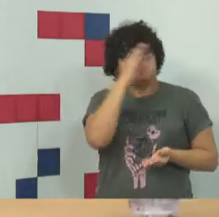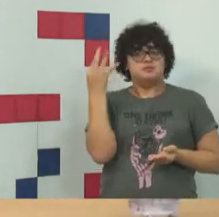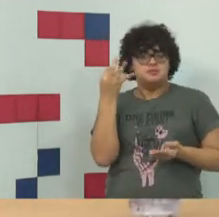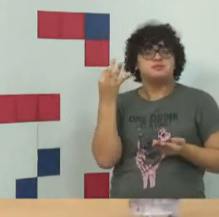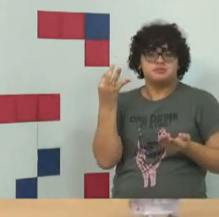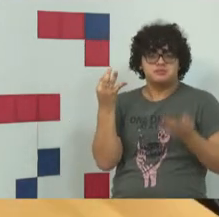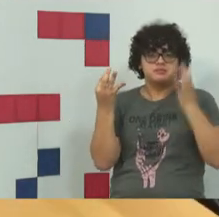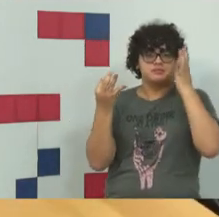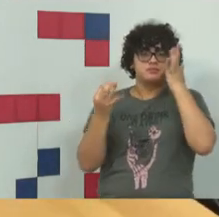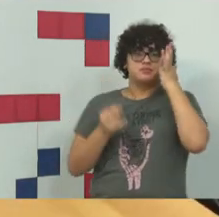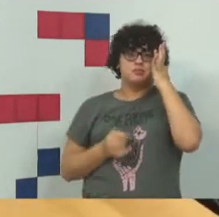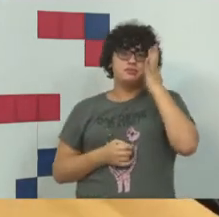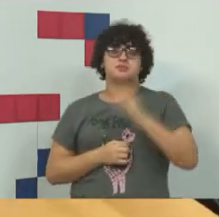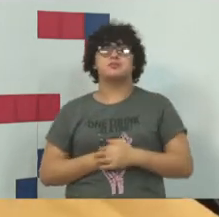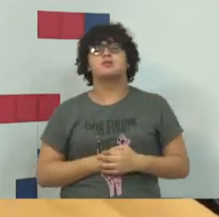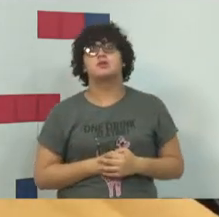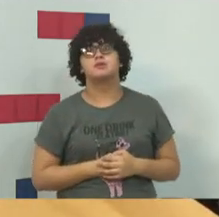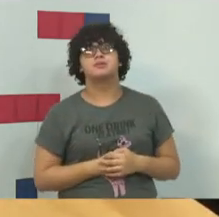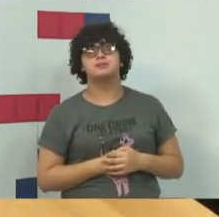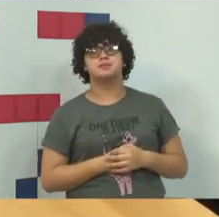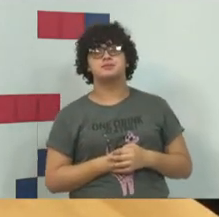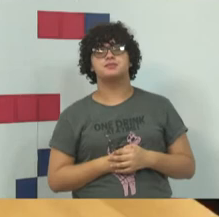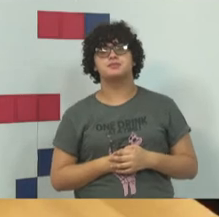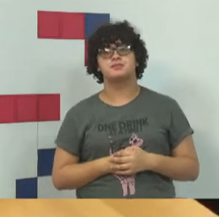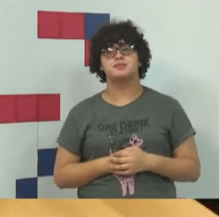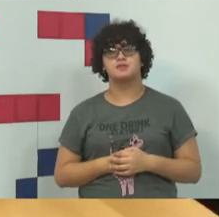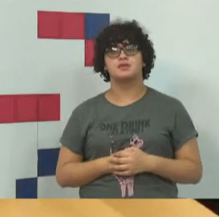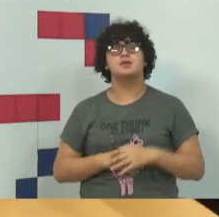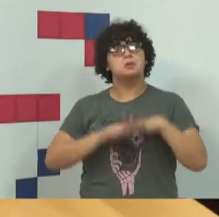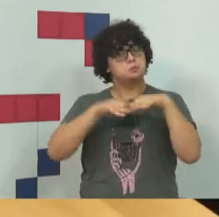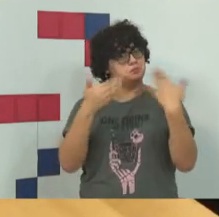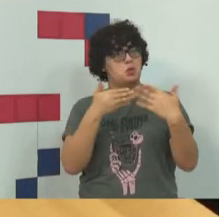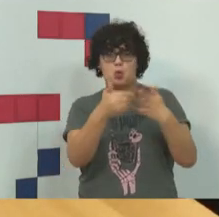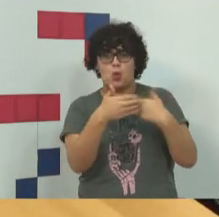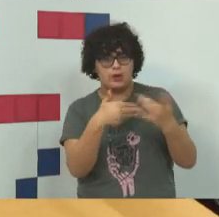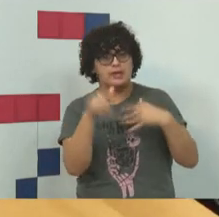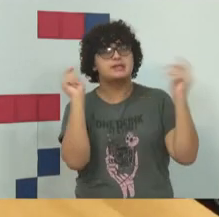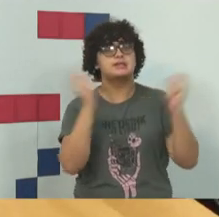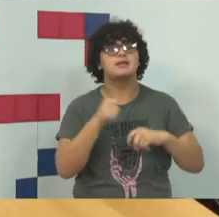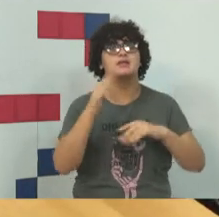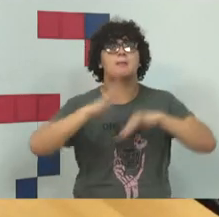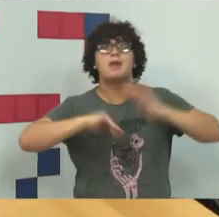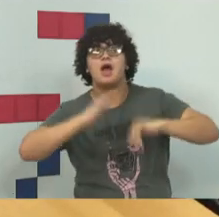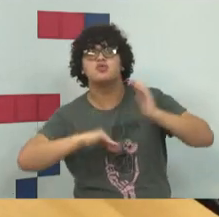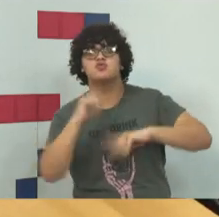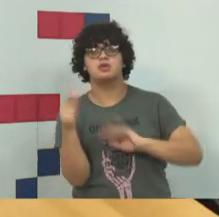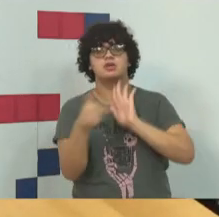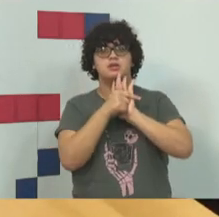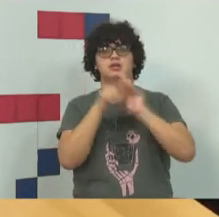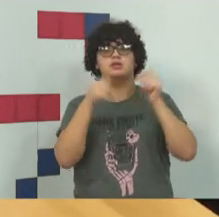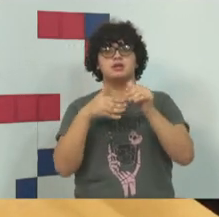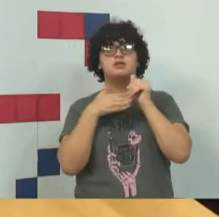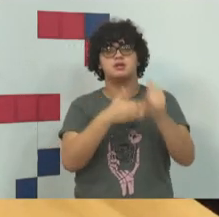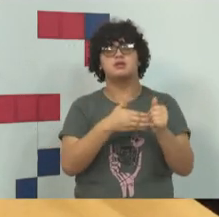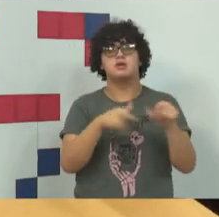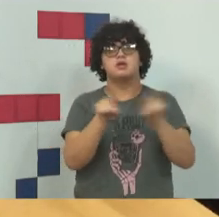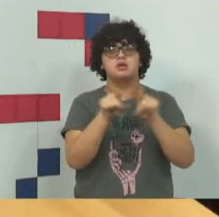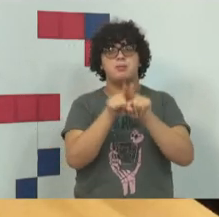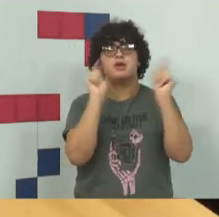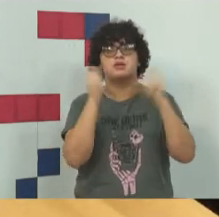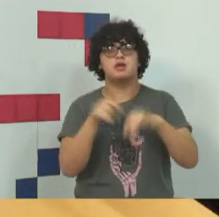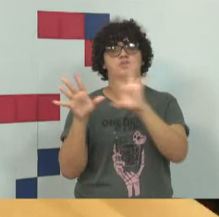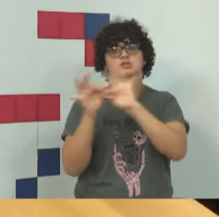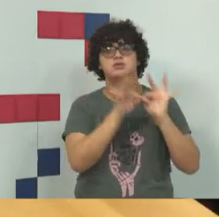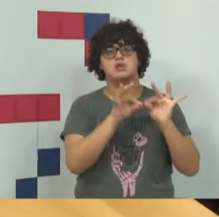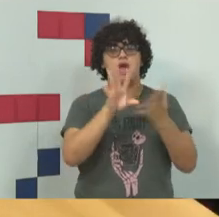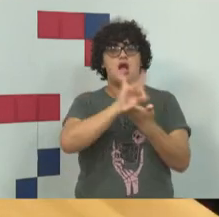Quem, de qualquer modo, concorre para a prática do crime e incide nas penas a ele combinados. É a redação do